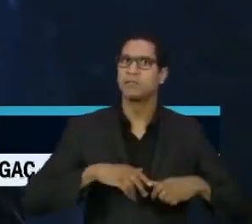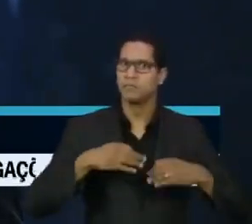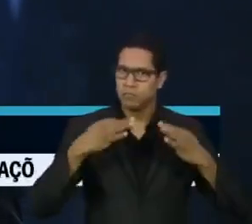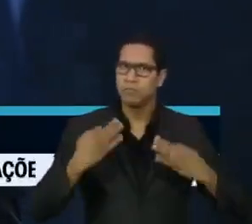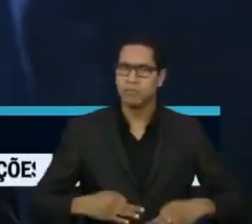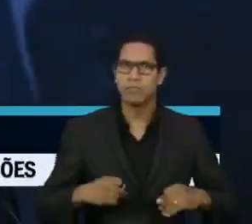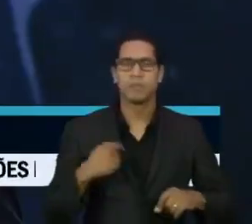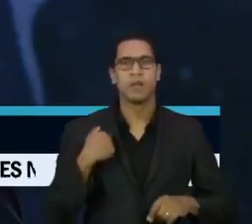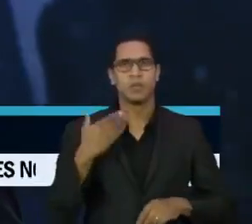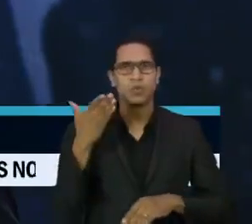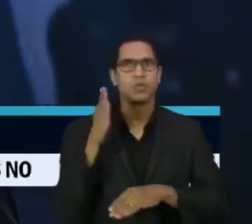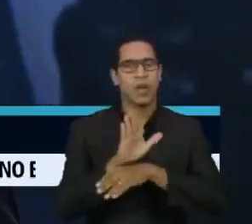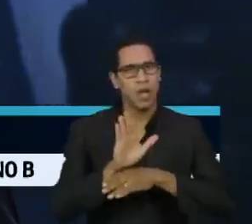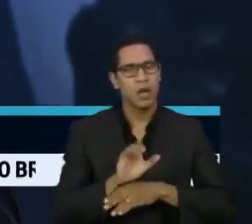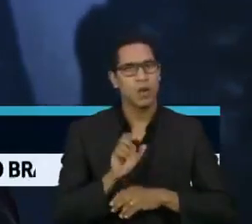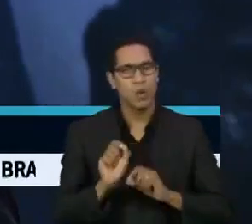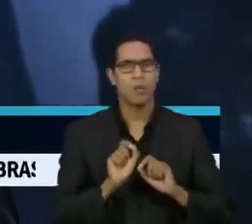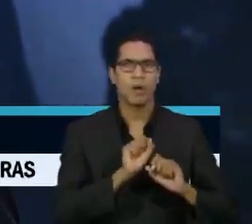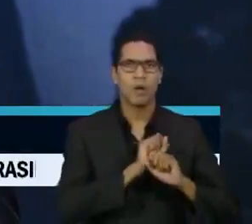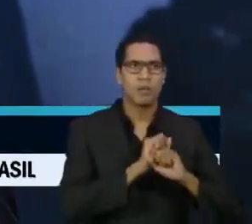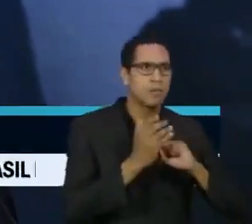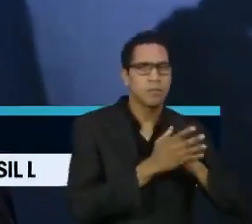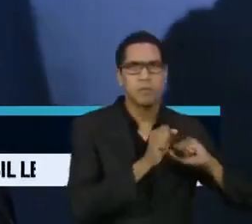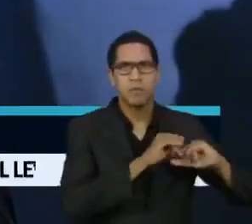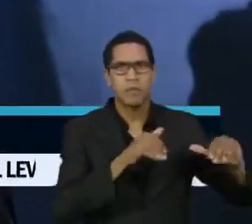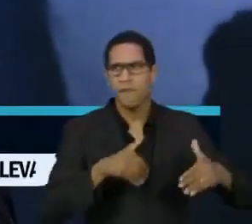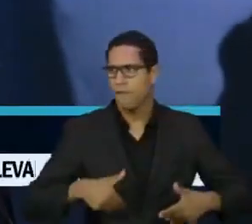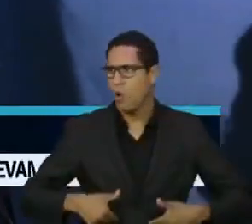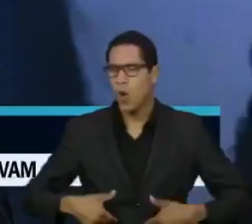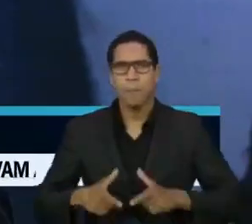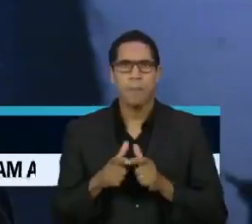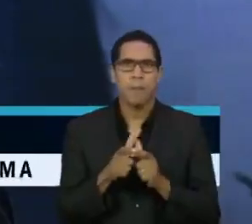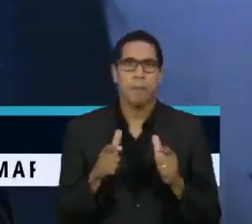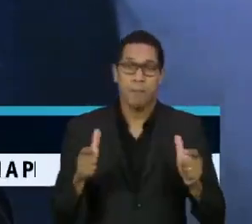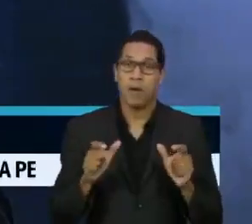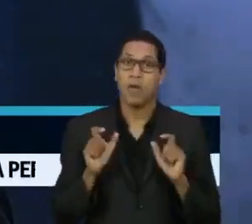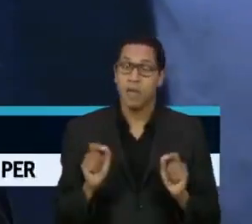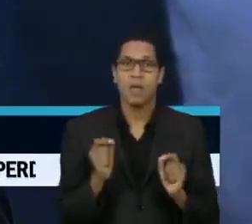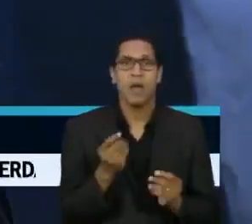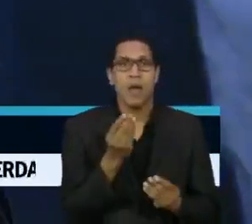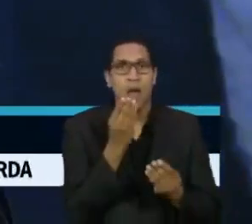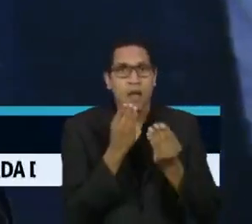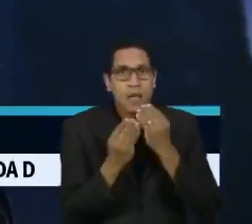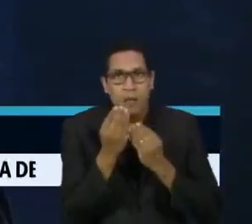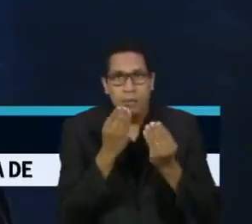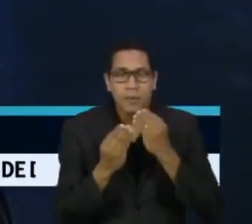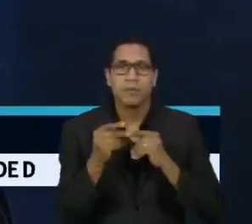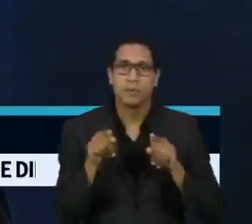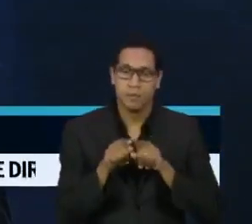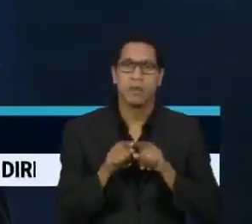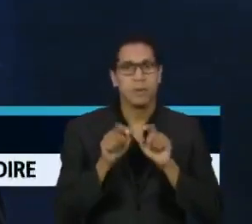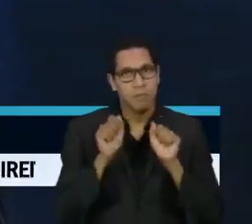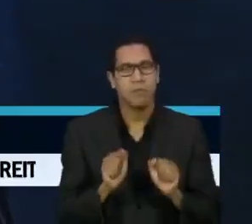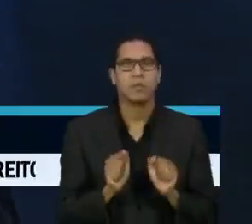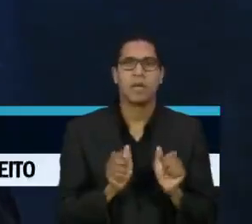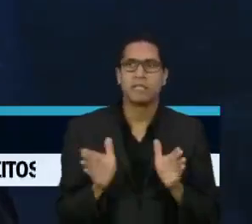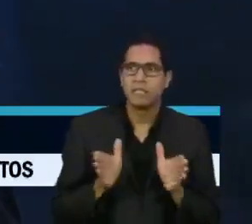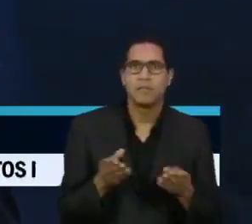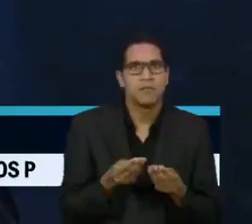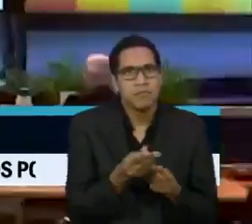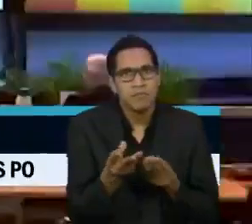causada pela pandemia e apontam a necessidade de transformar a produção de alimentos numa indústria acessível e